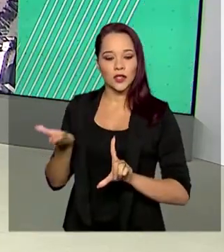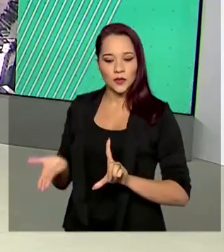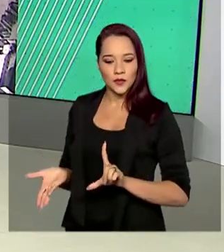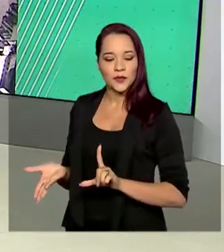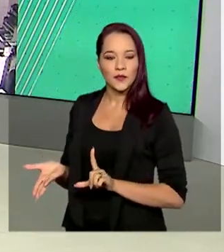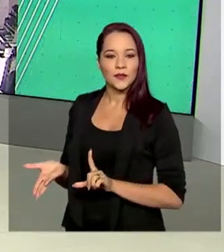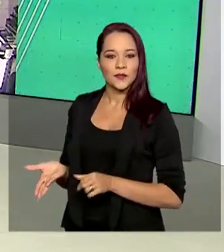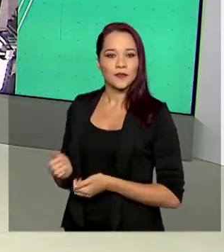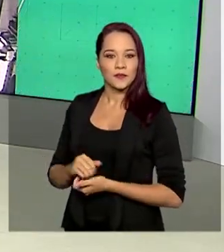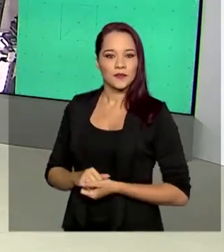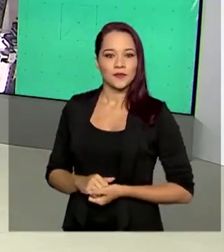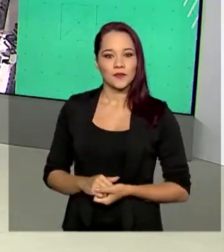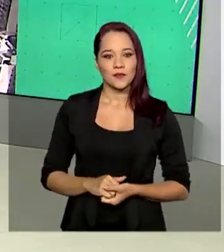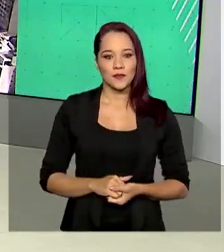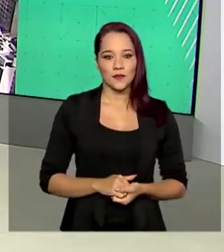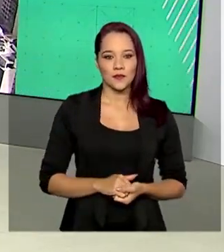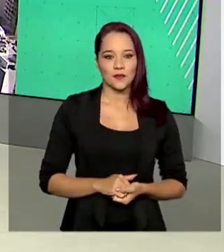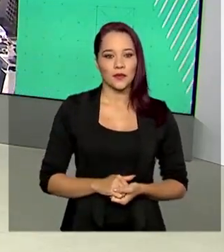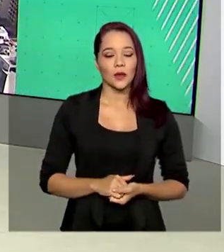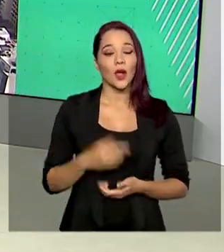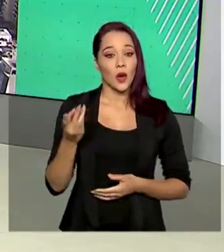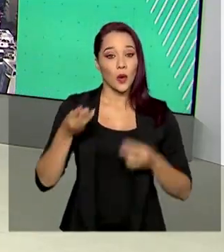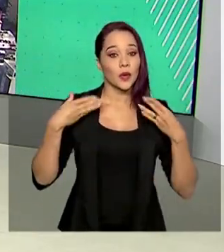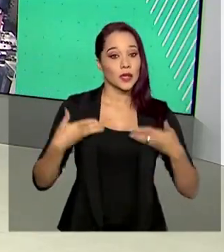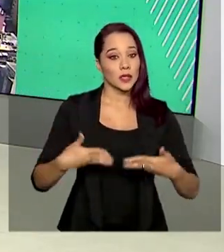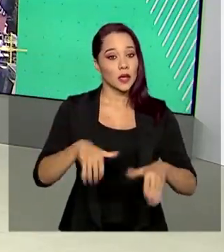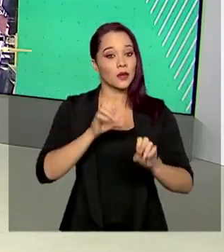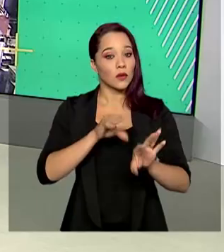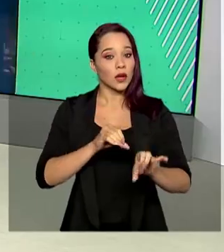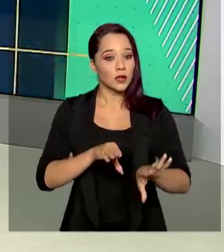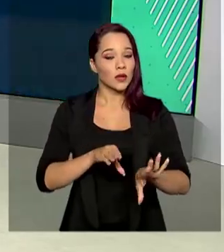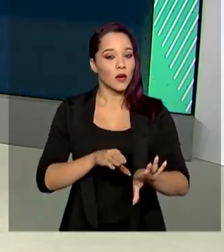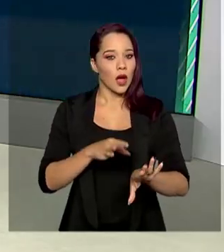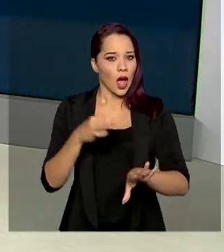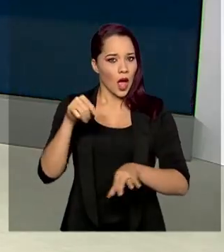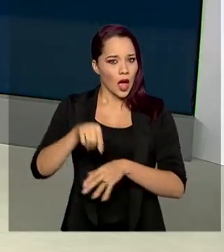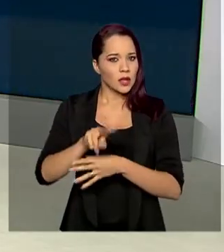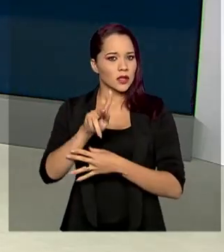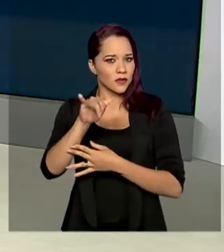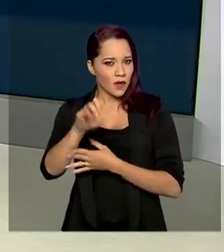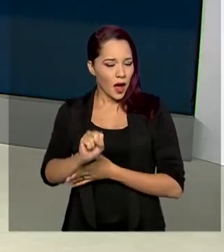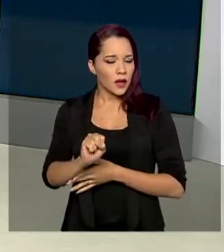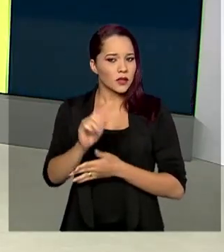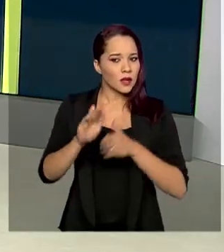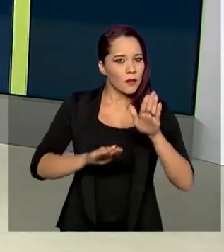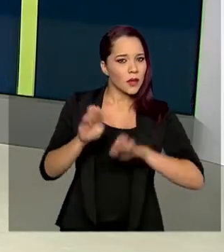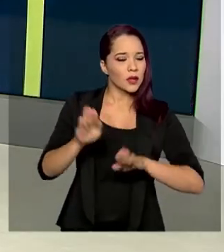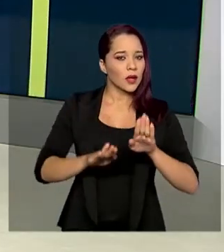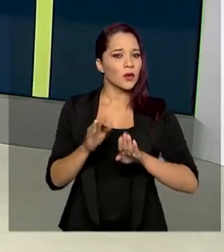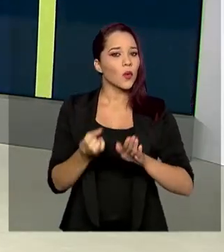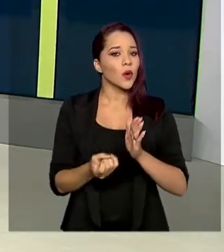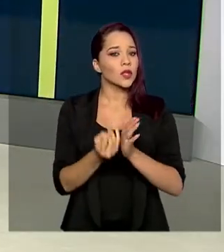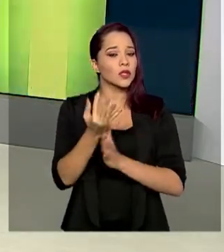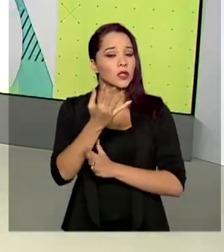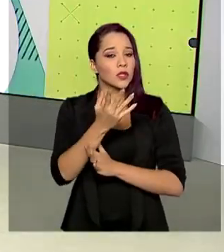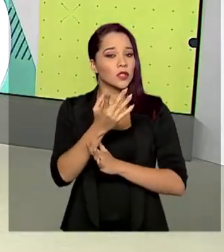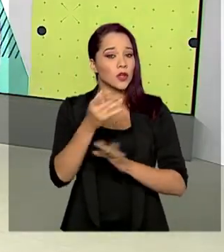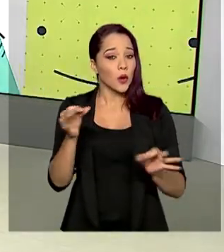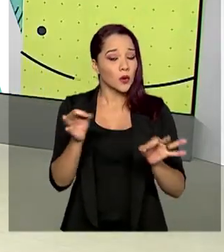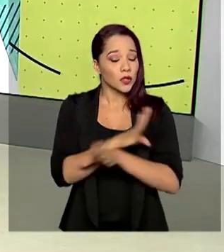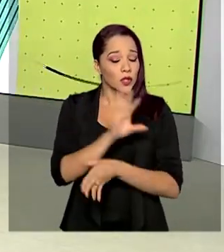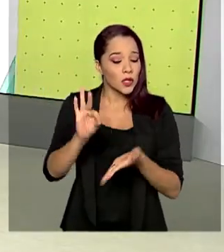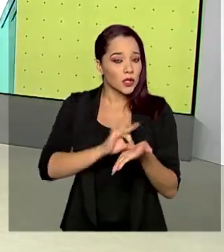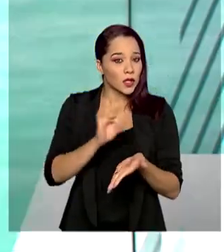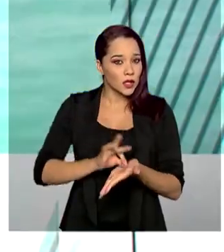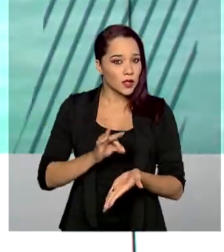.gov.br. De acordo com o Ministério da Educação, a ocupação das vagas será de acordo com a ordem da conclusão das